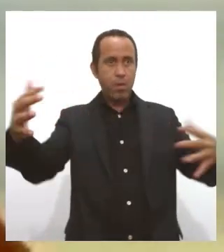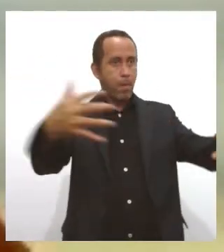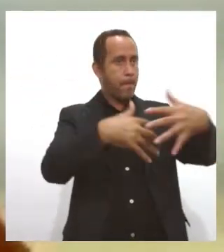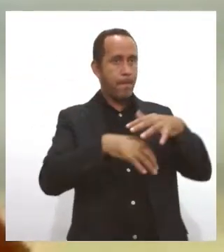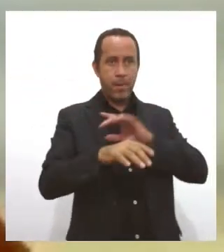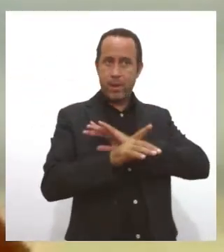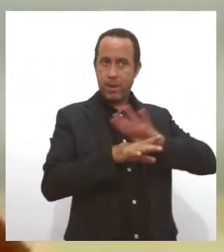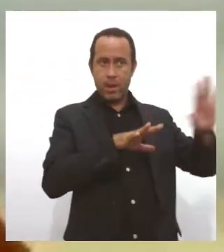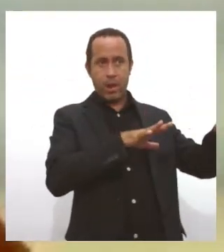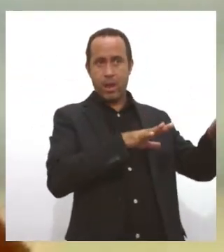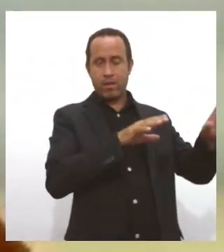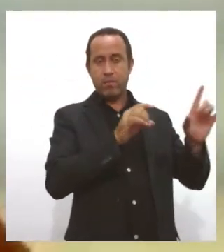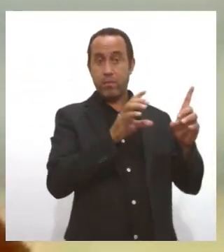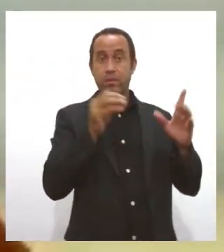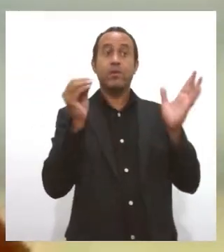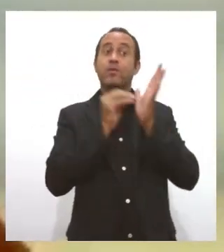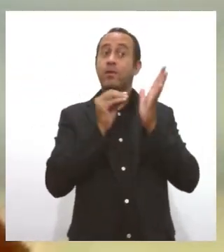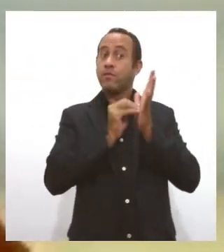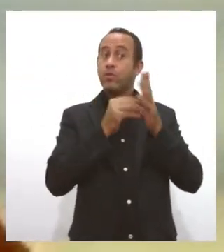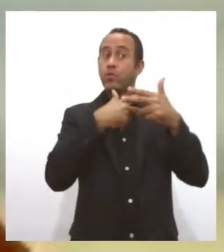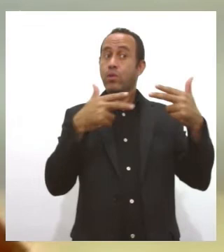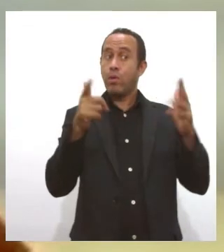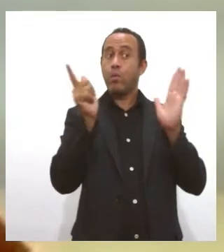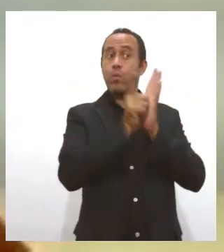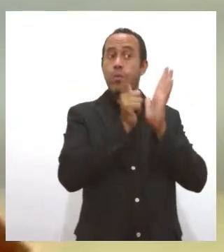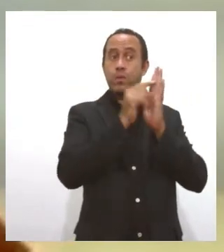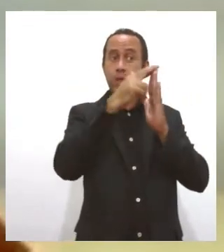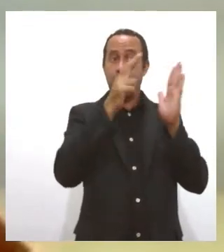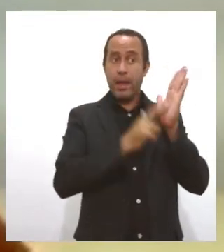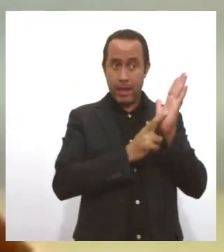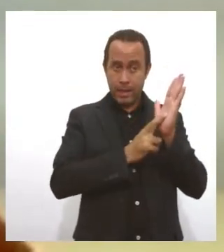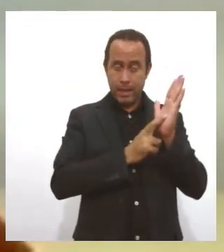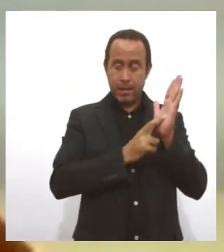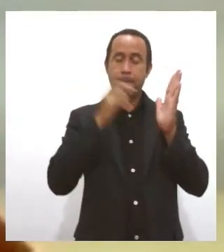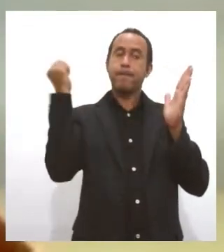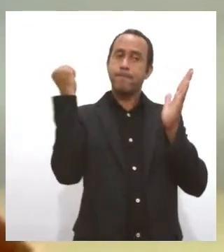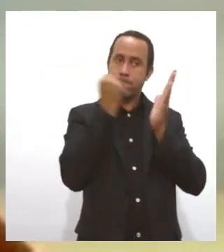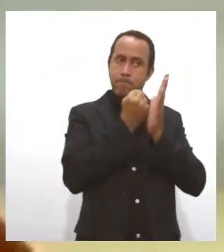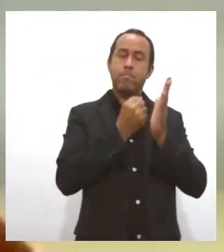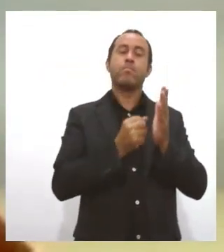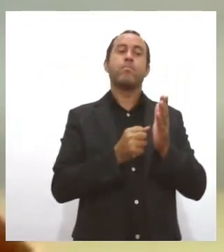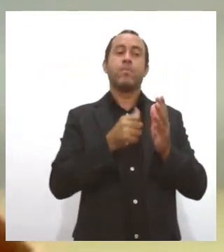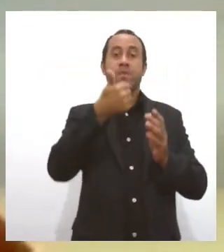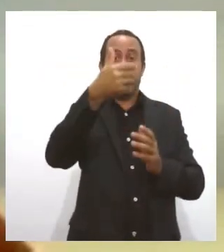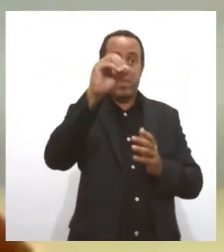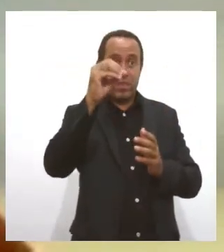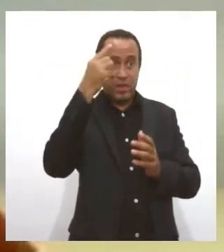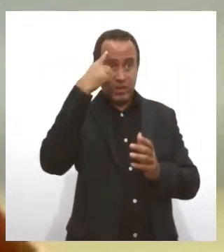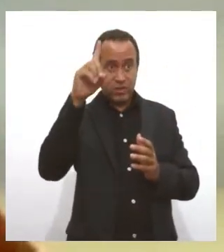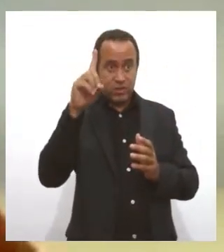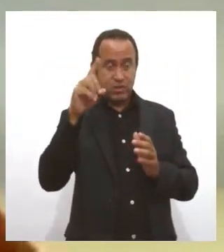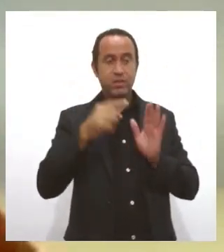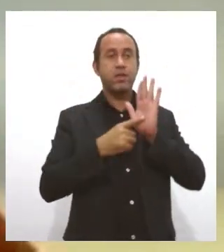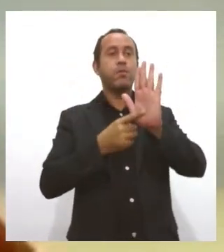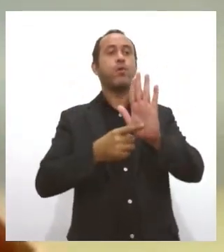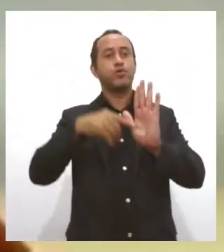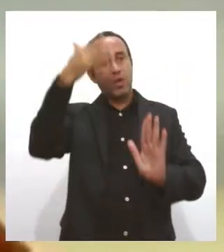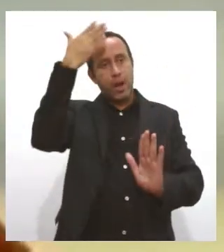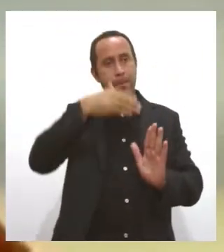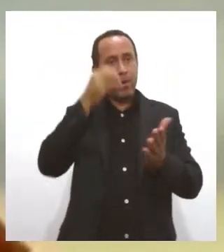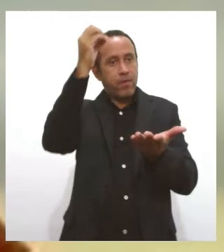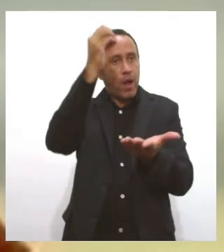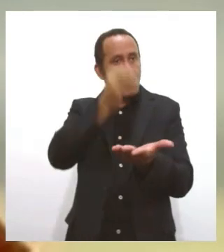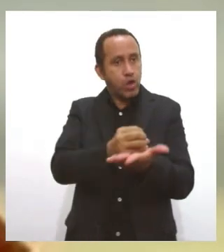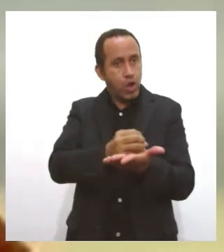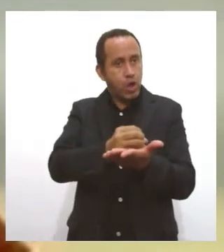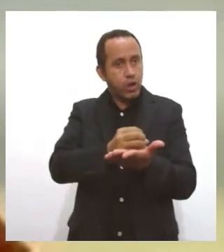faltando algum desses itens, ele é notificado e ele tem 10 dias para apresentar a nota fiscal para a